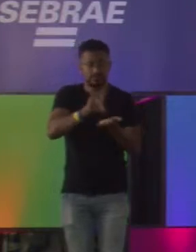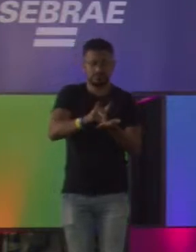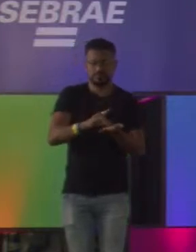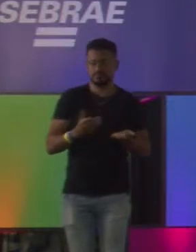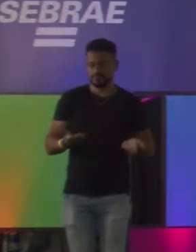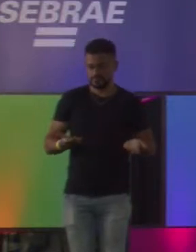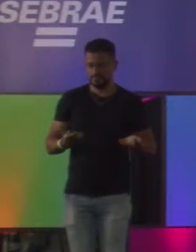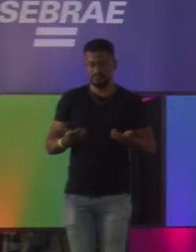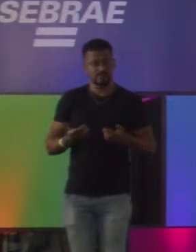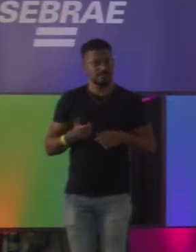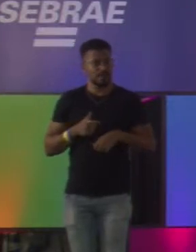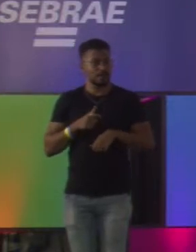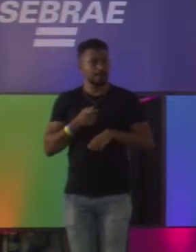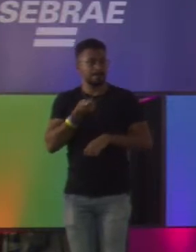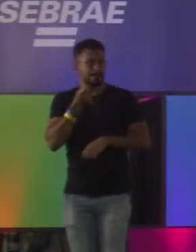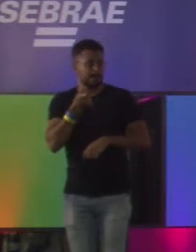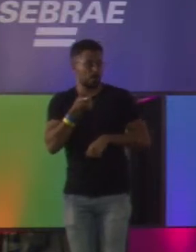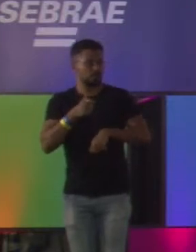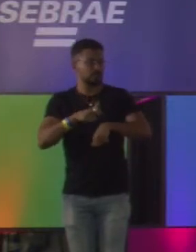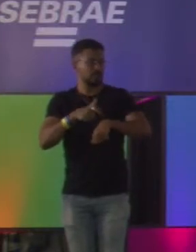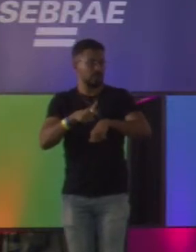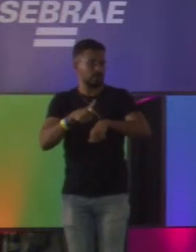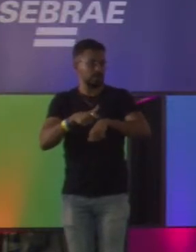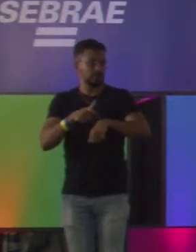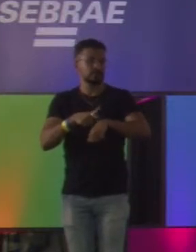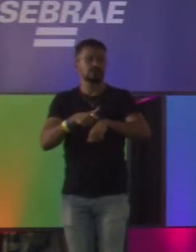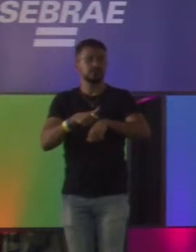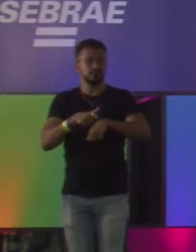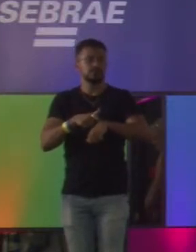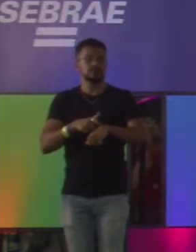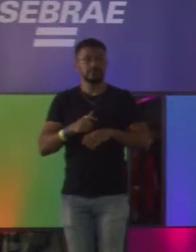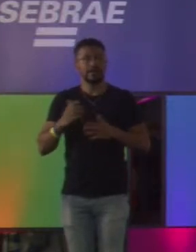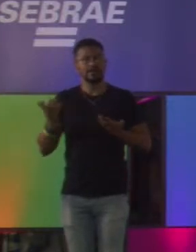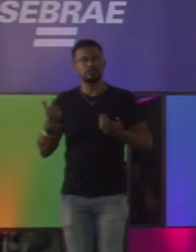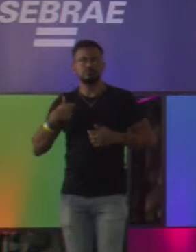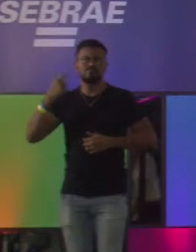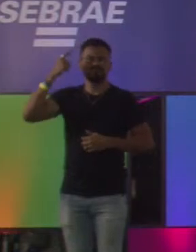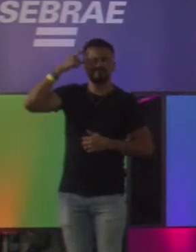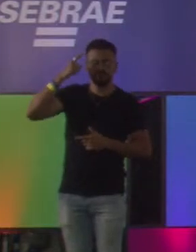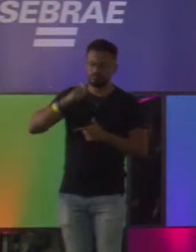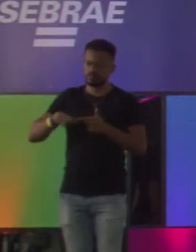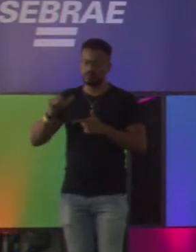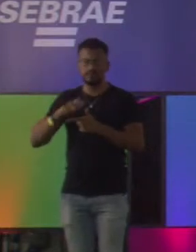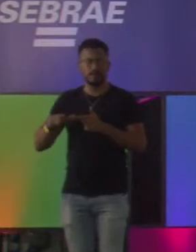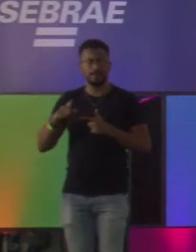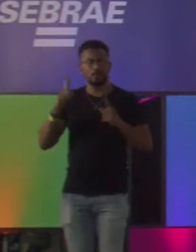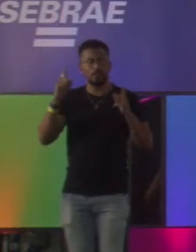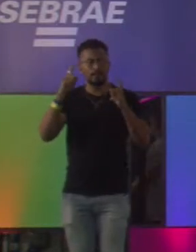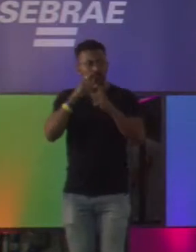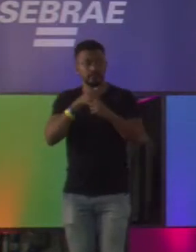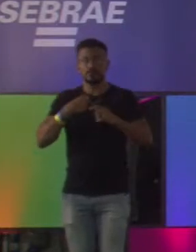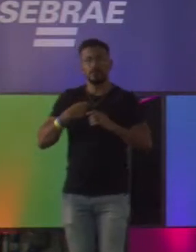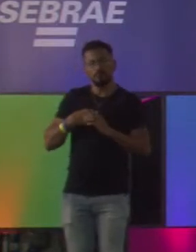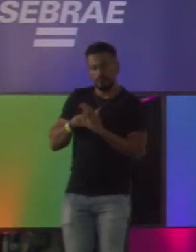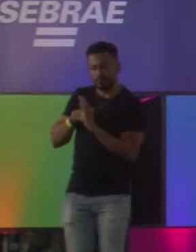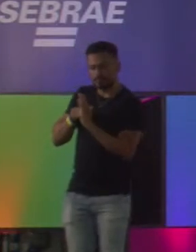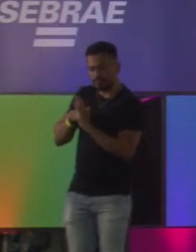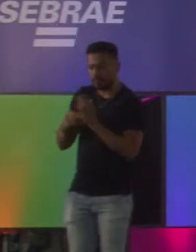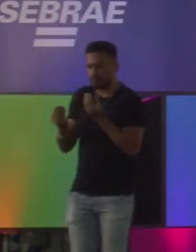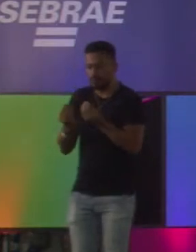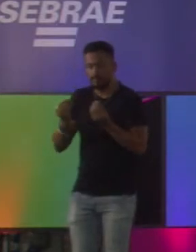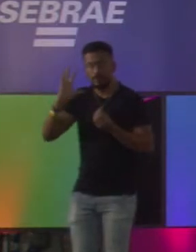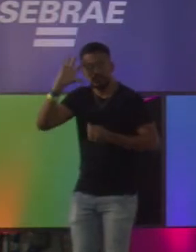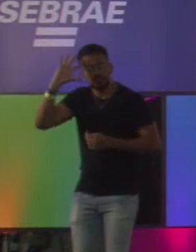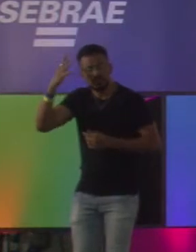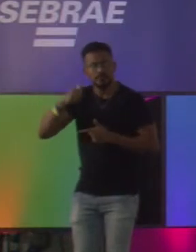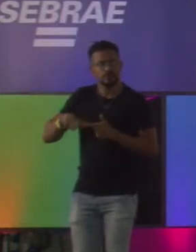Então, o tempo era curto e a partir daí eu disse, cara, esse é um problema muito complexo. E eu fui pesquisar como resolver problemas complexos. E